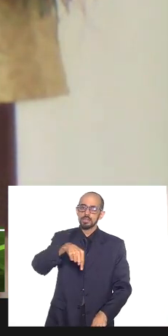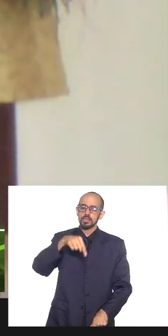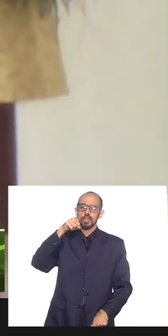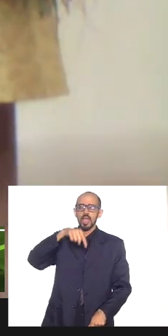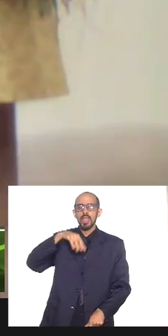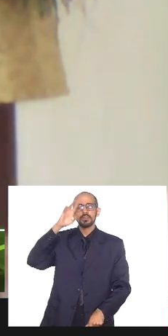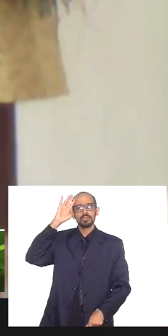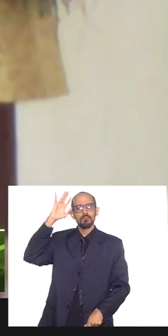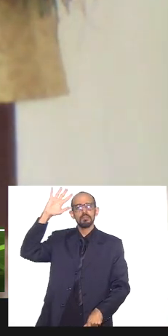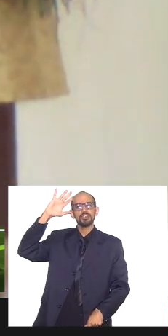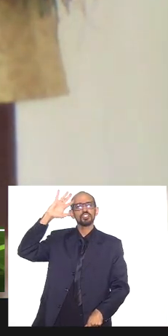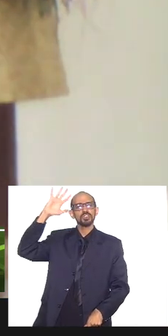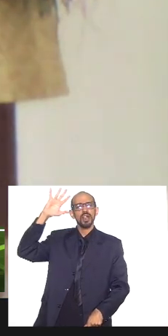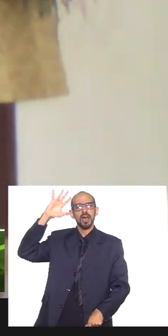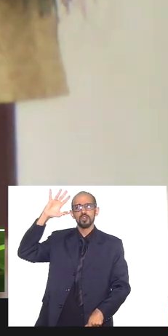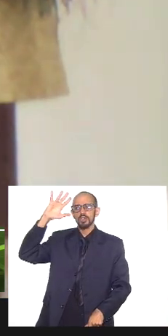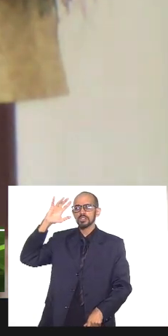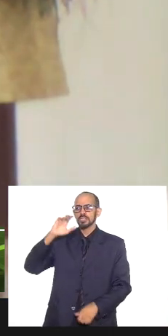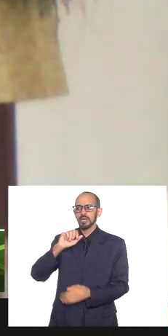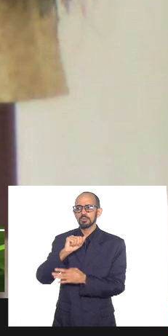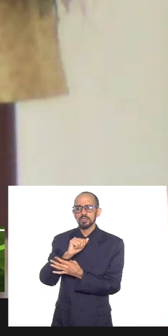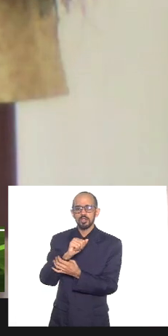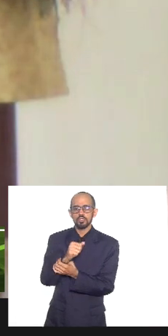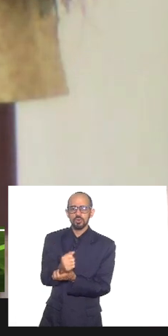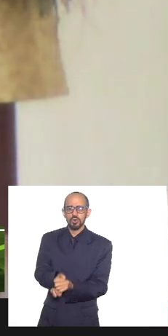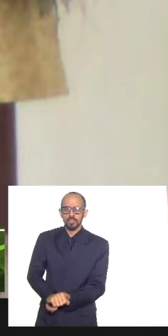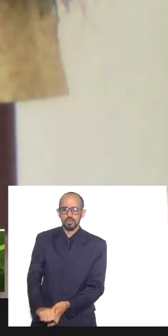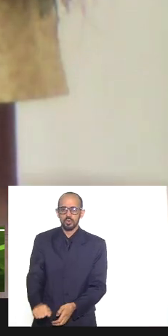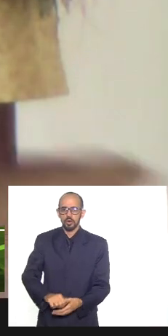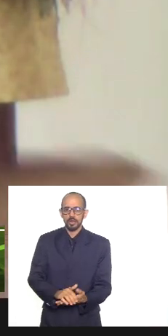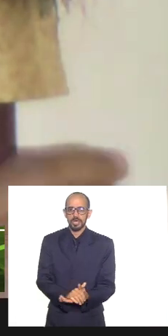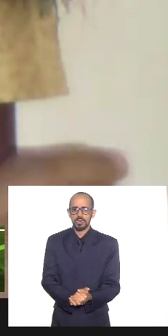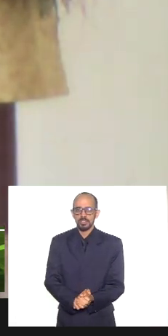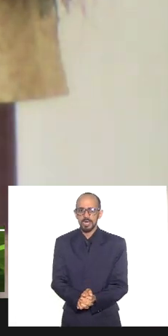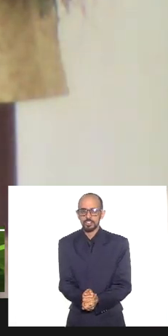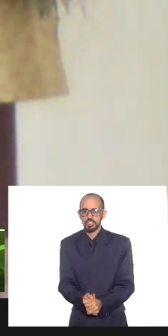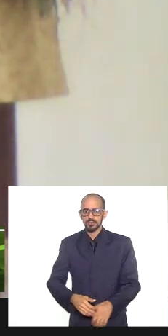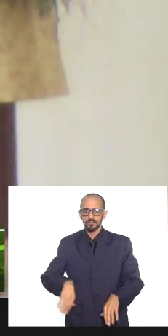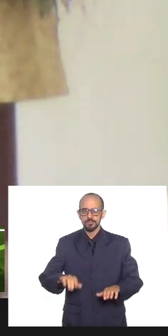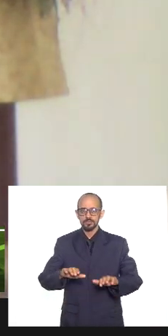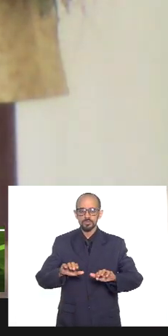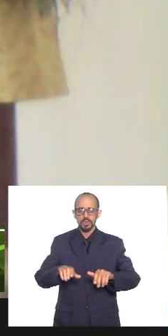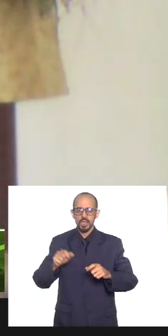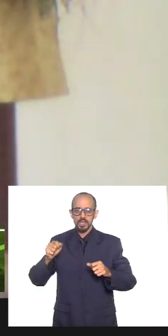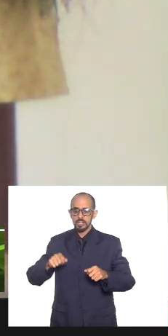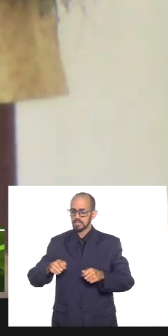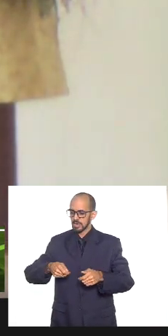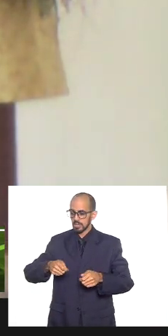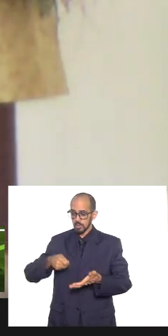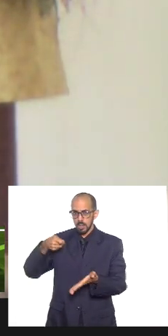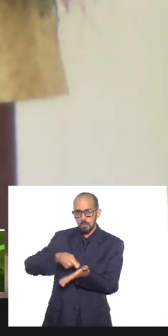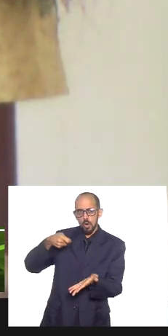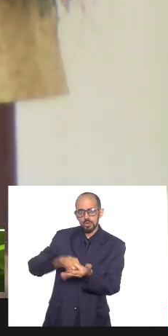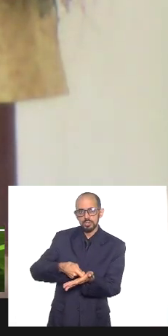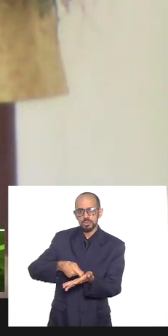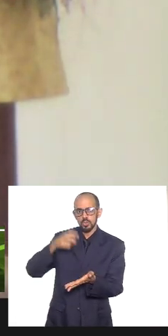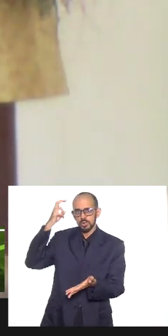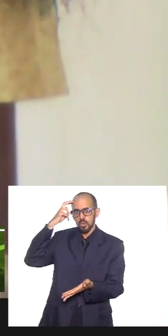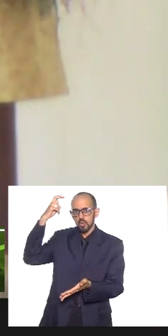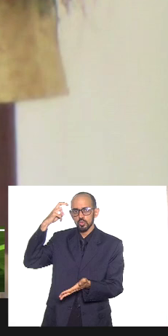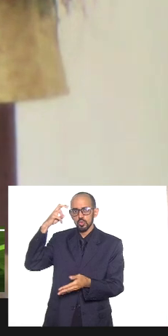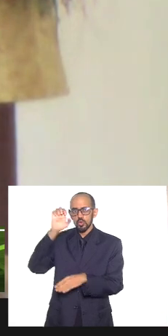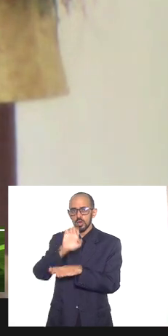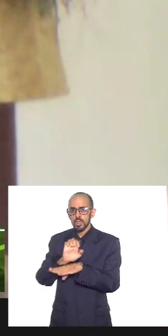que determinou as invasões de África, a subalternização dos povos, dos povos,